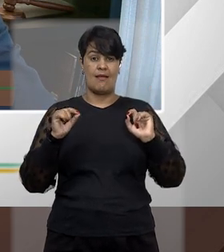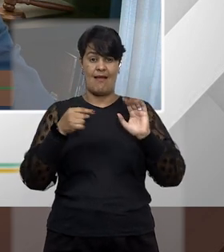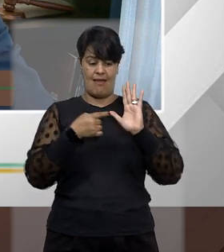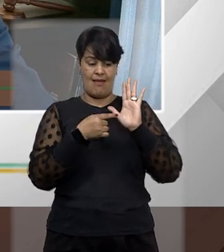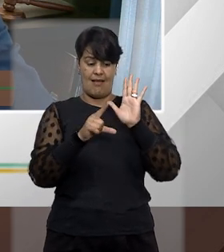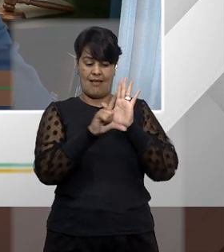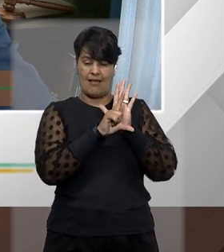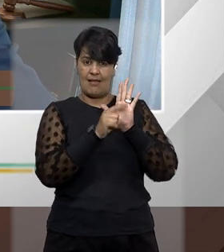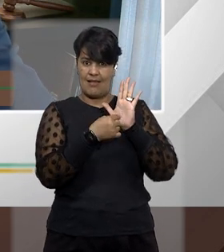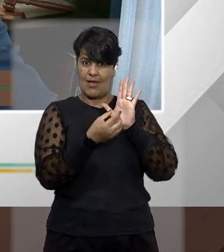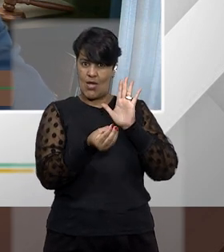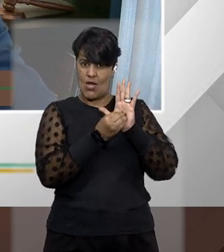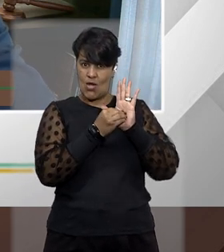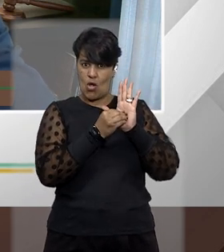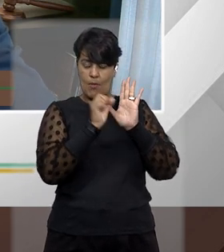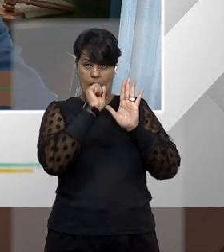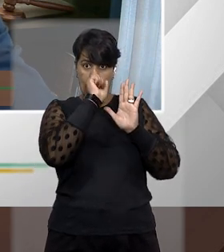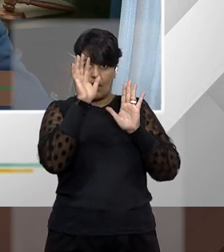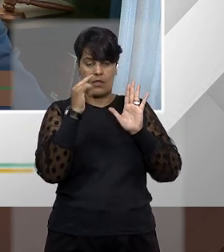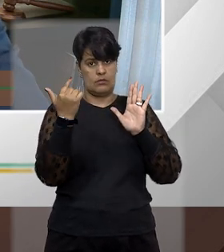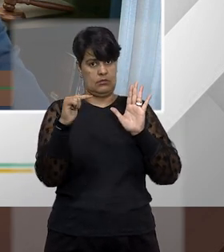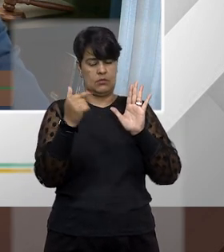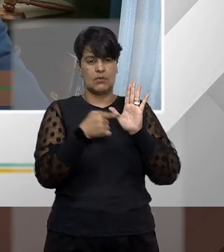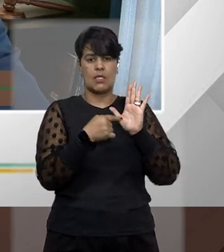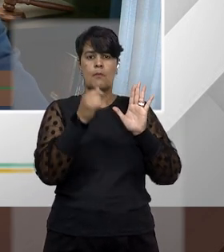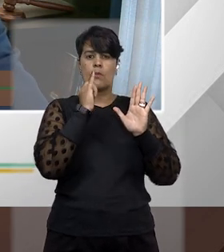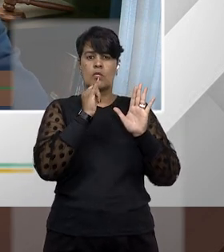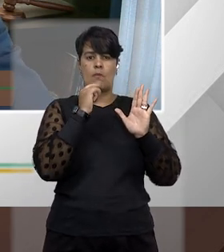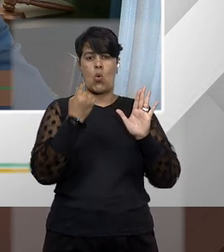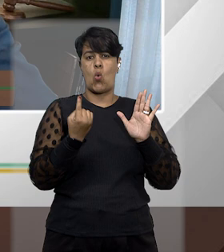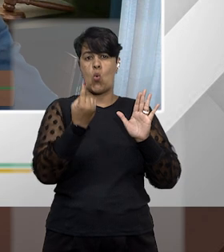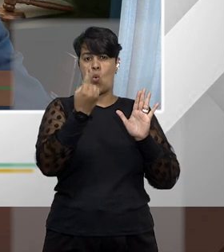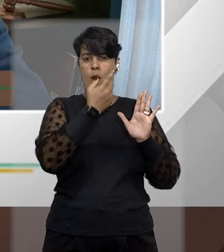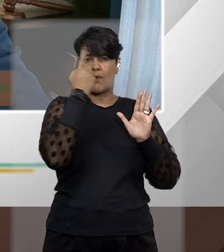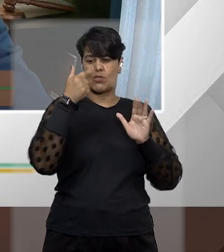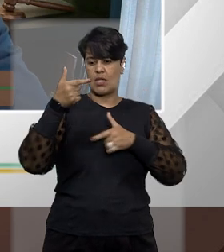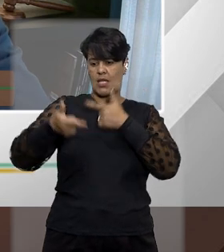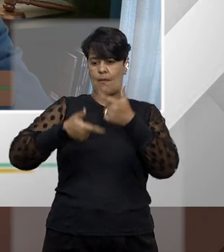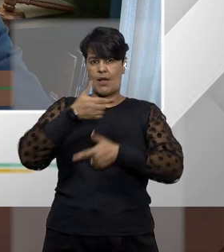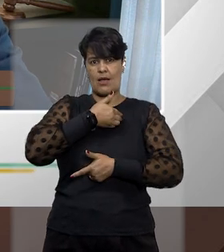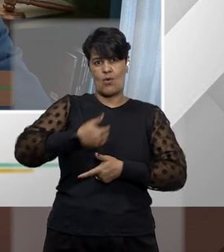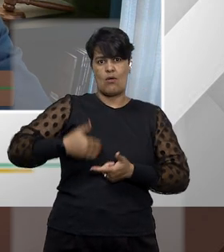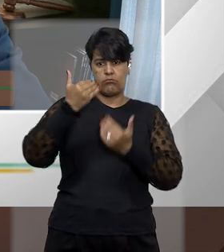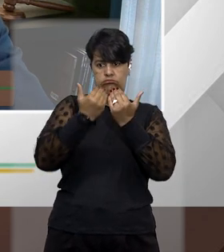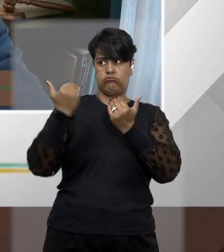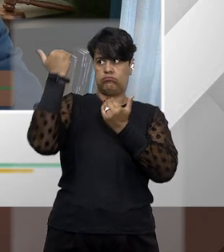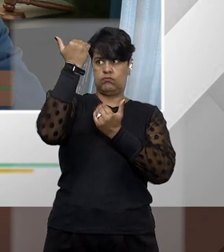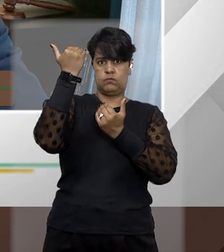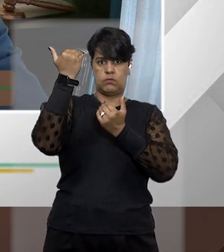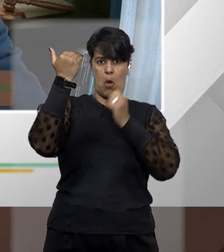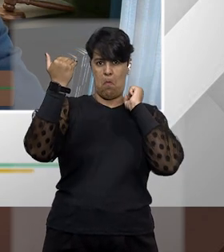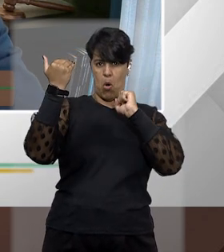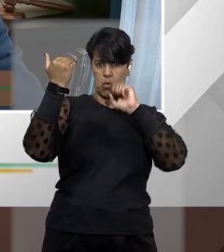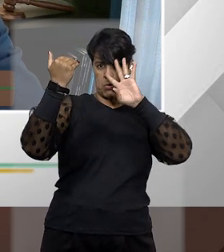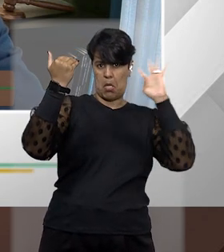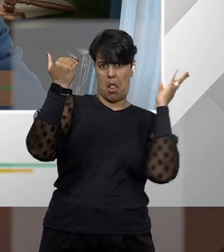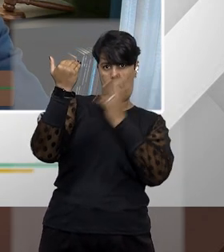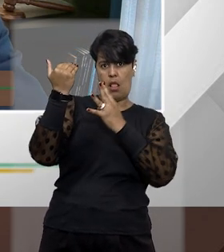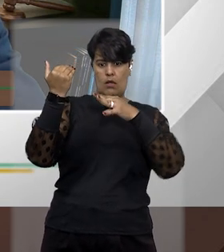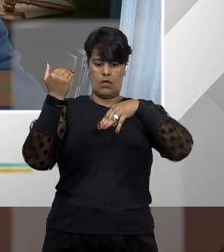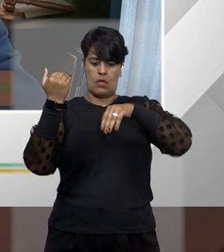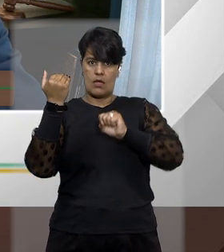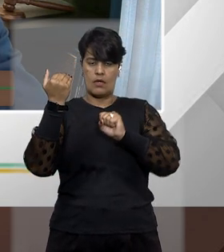entende que apenas uma autoridade pública pode ser passível de ser impugnado por um mandado de segurança.